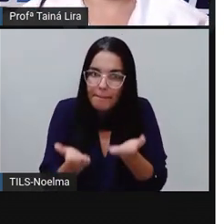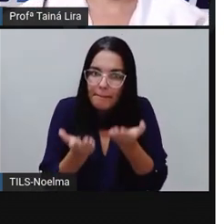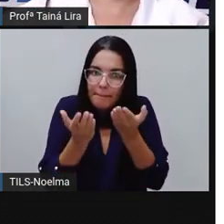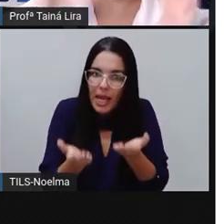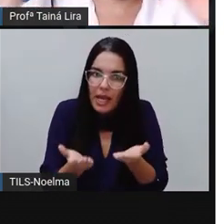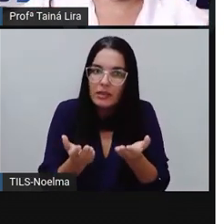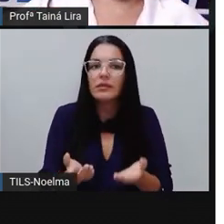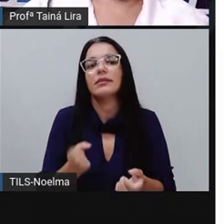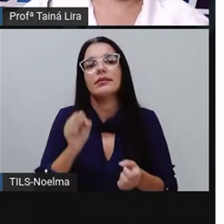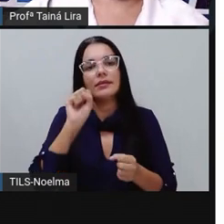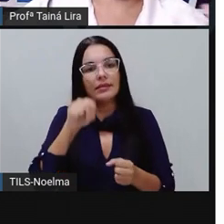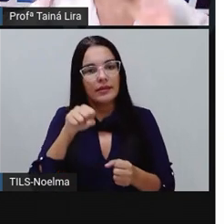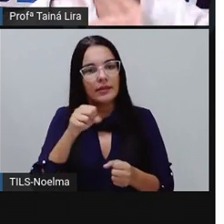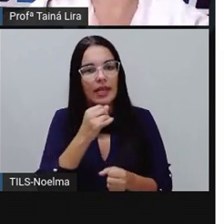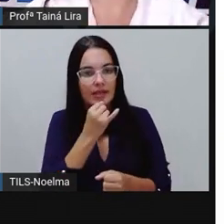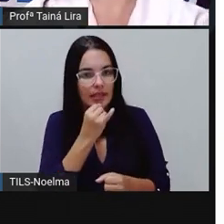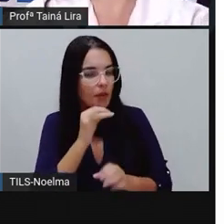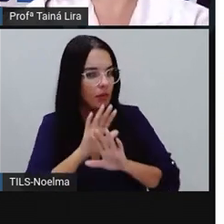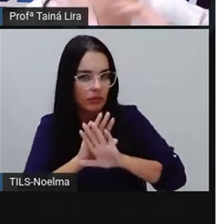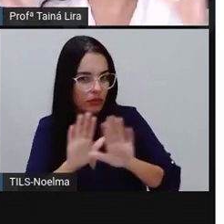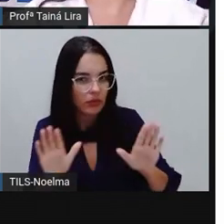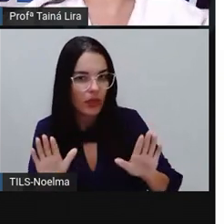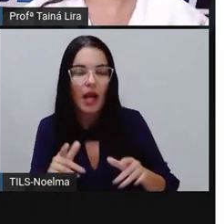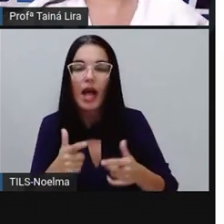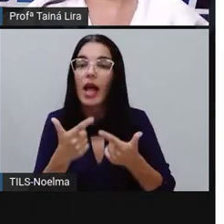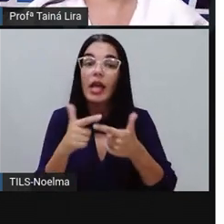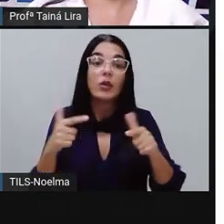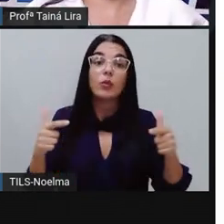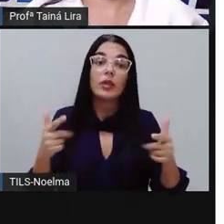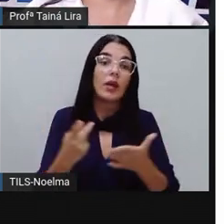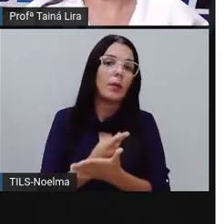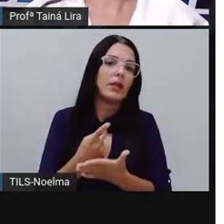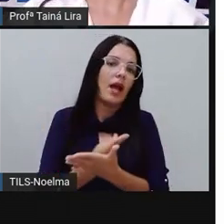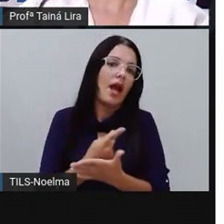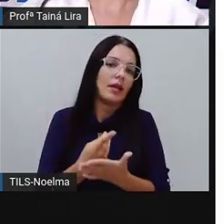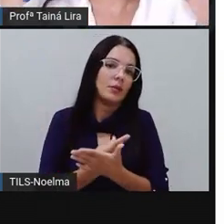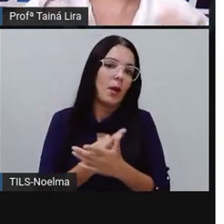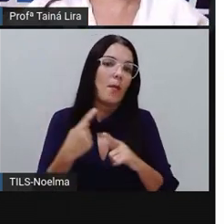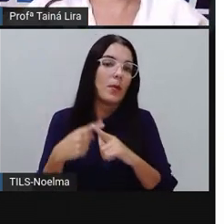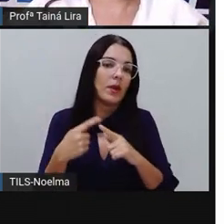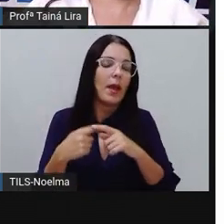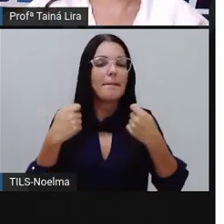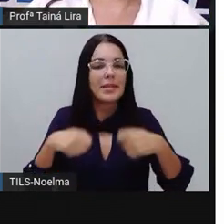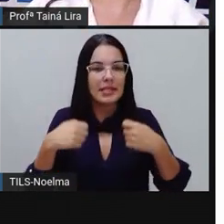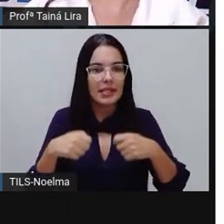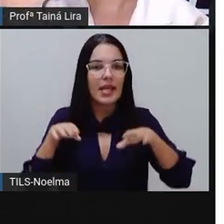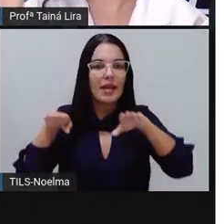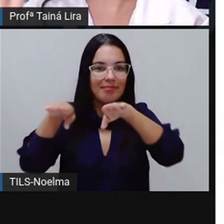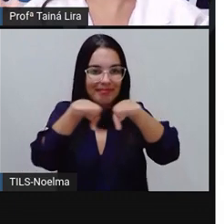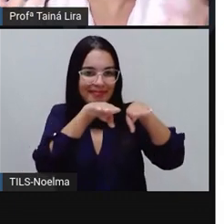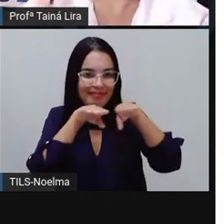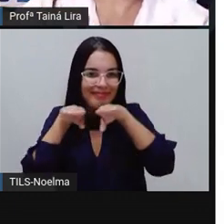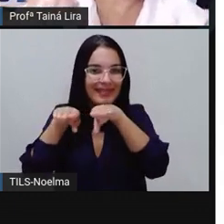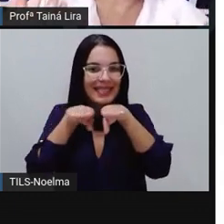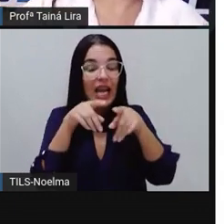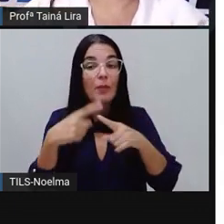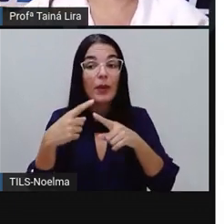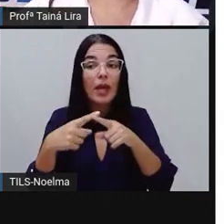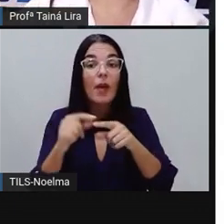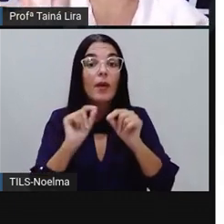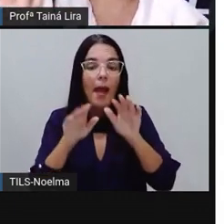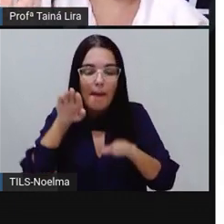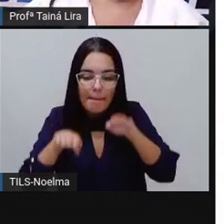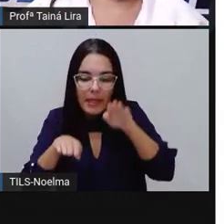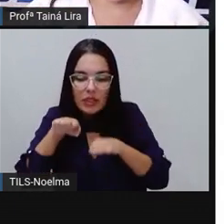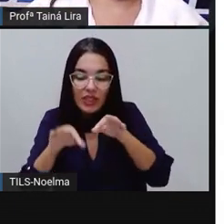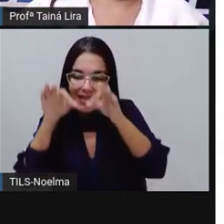água. É exemplo, tá bom? Segundo ano, aí não teria como a receita dar errado, a receita ia ficar igual, porque são medidas convencionais,